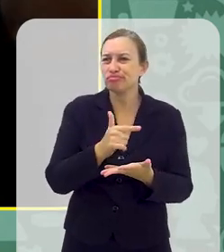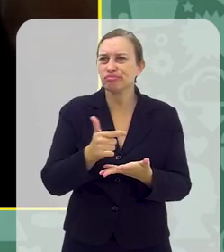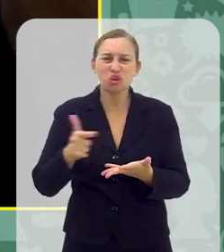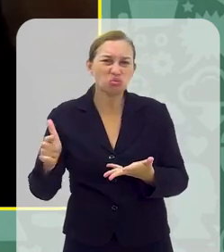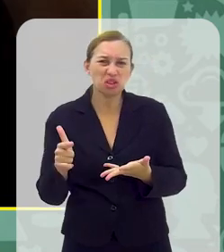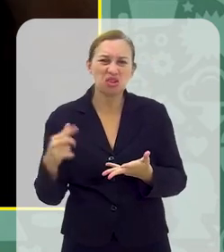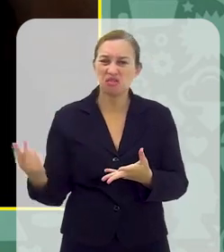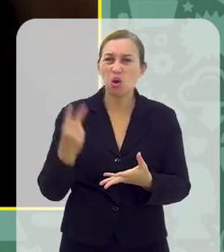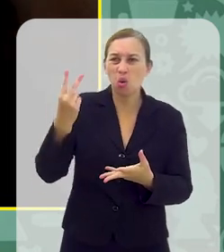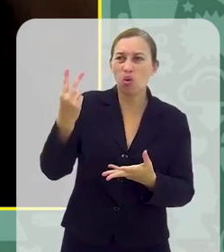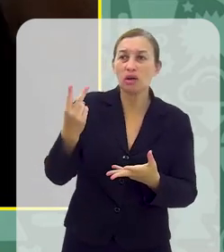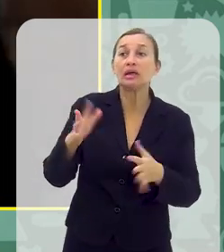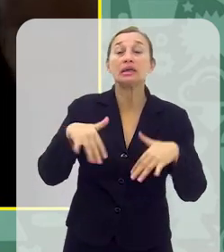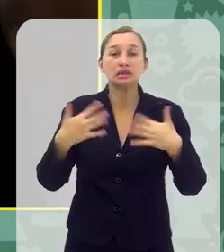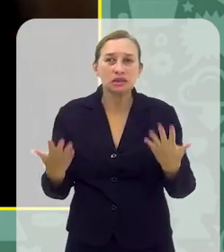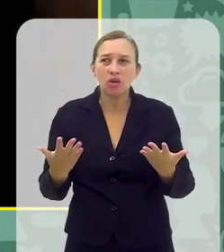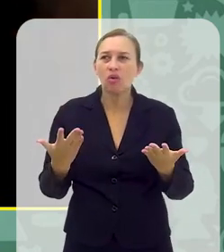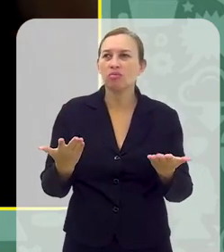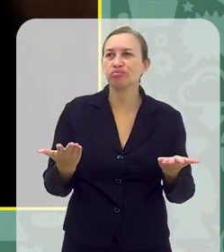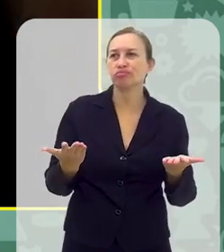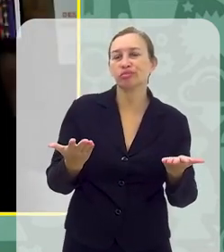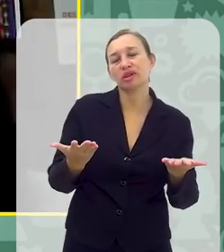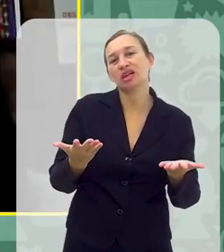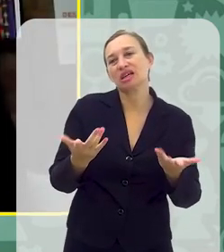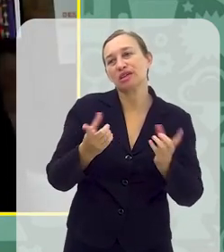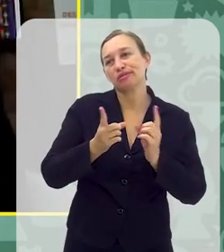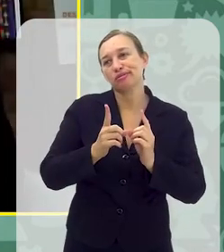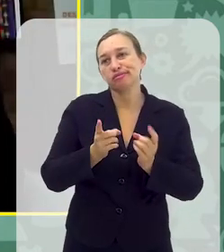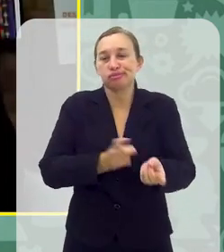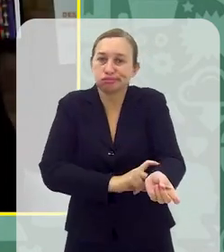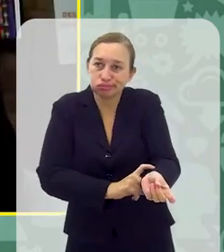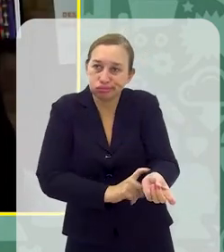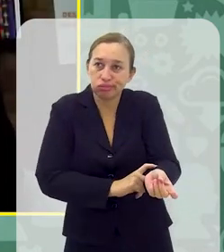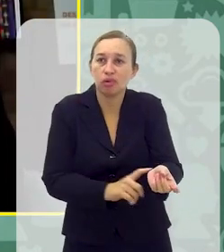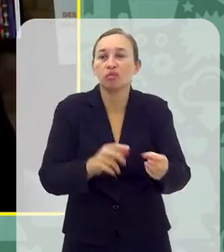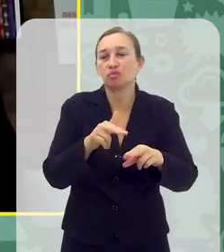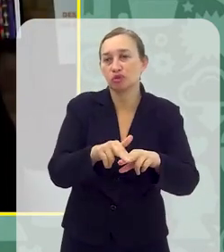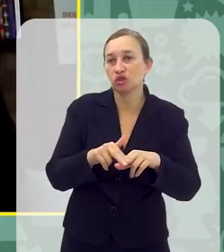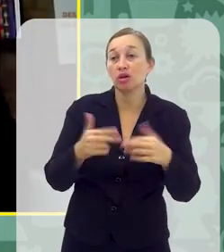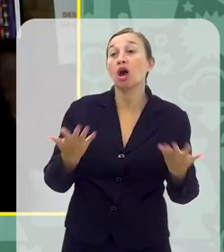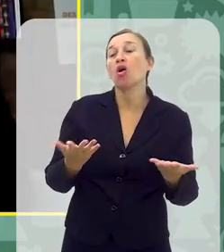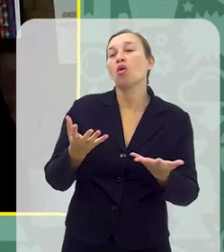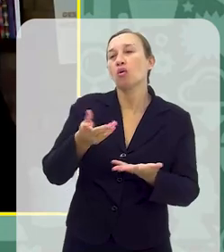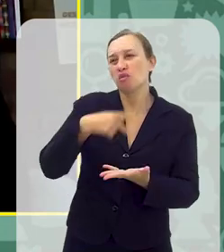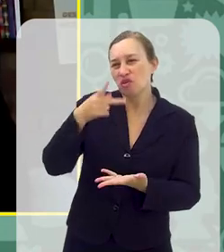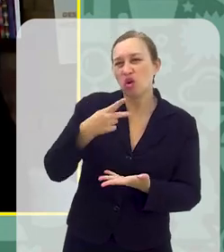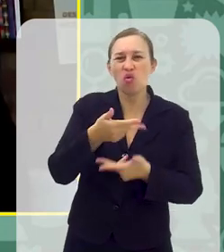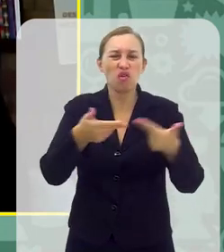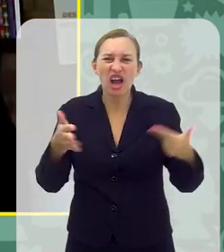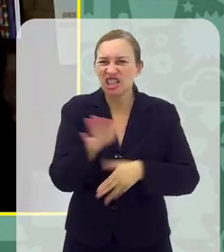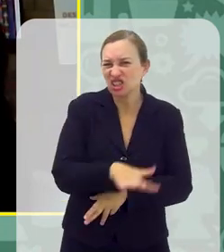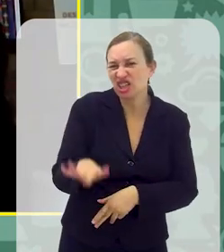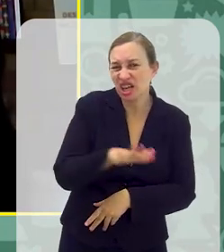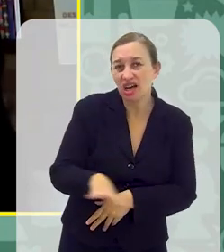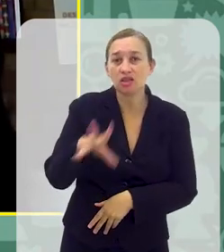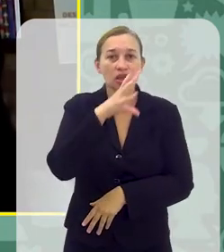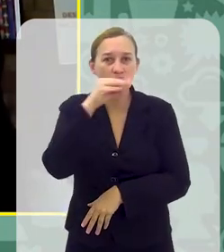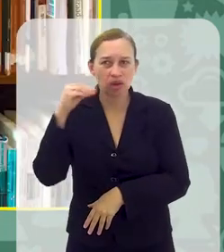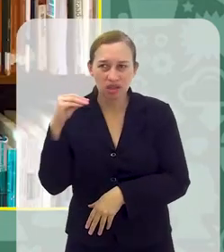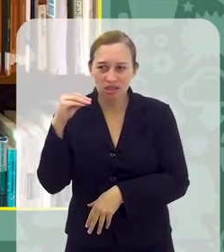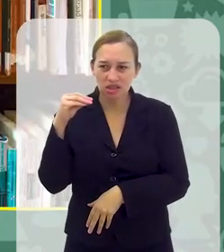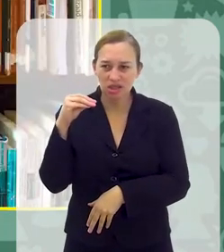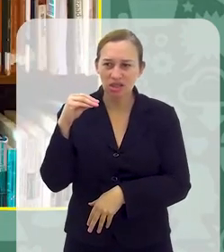valorizados Então, eles acabam vendo aí uma frustração por conta disso Pois é, como a senhora falou aí, muitas crianças, né,